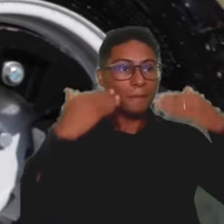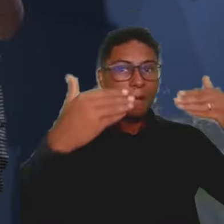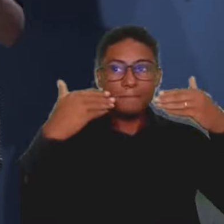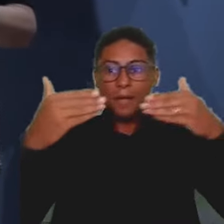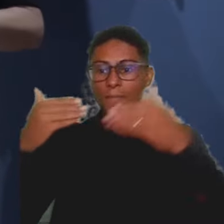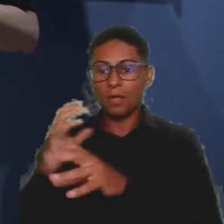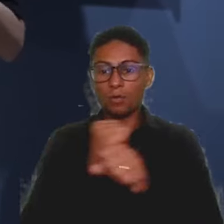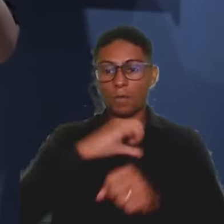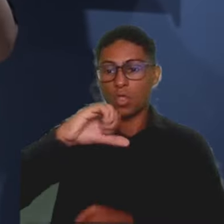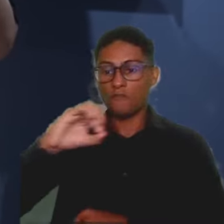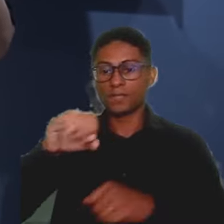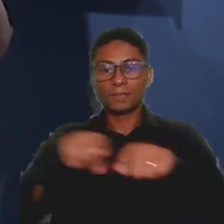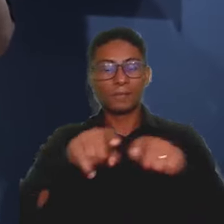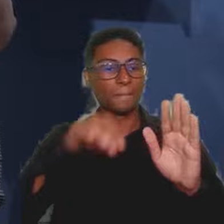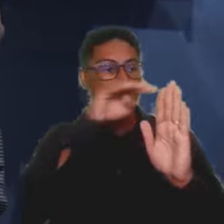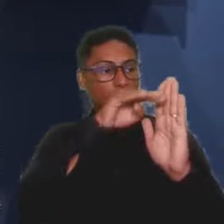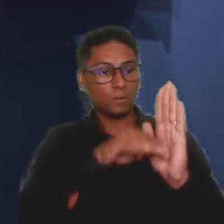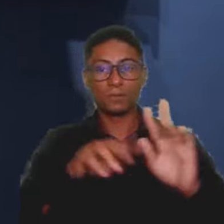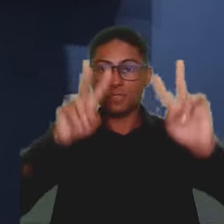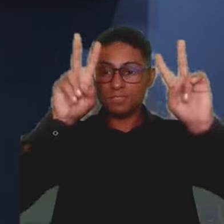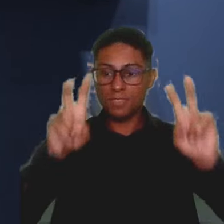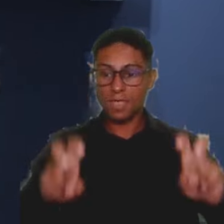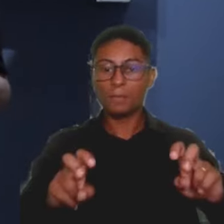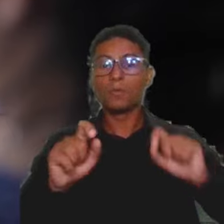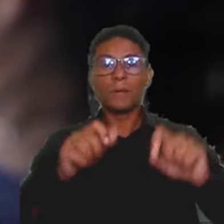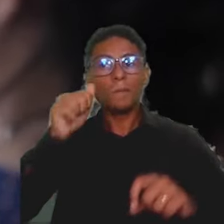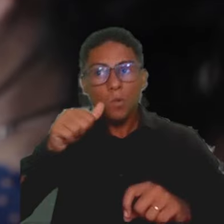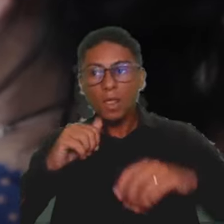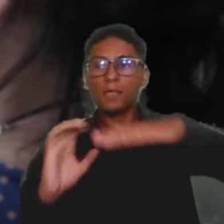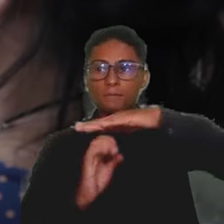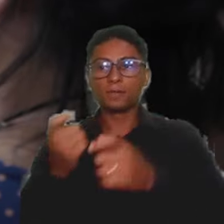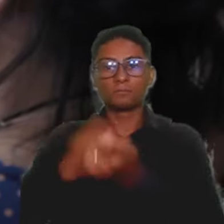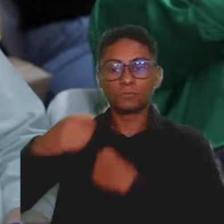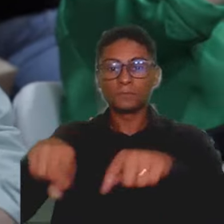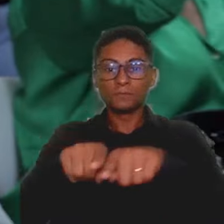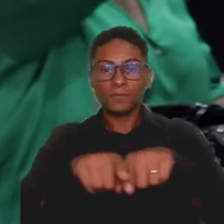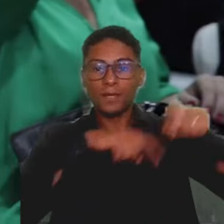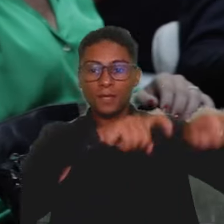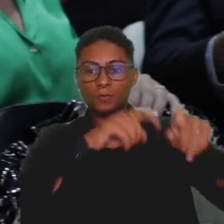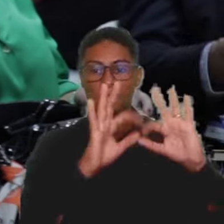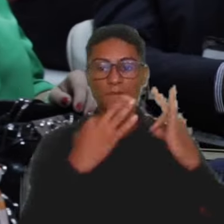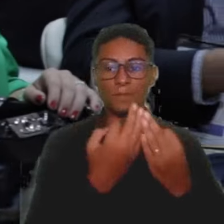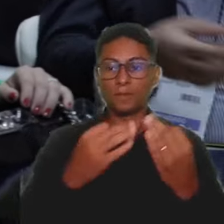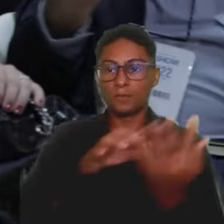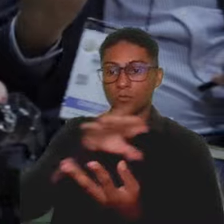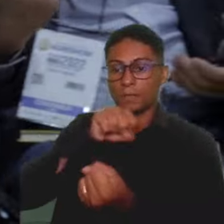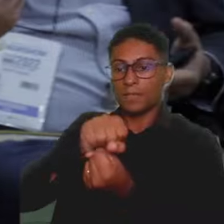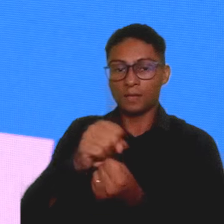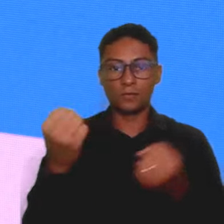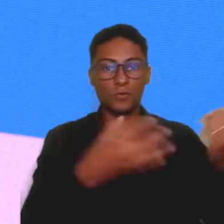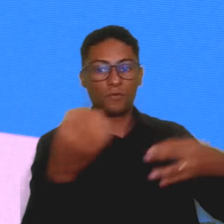SEBRAE e uma programação recheada com temáticas de empreendedorismo feminino, agricultura familiar, sustentabilidade e